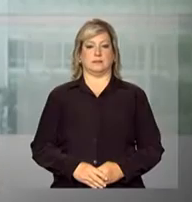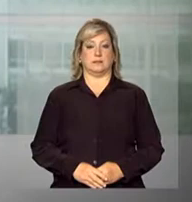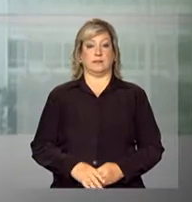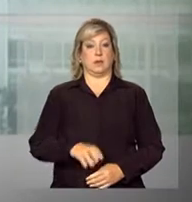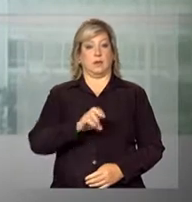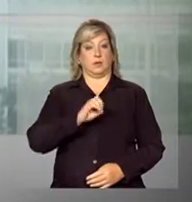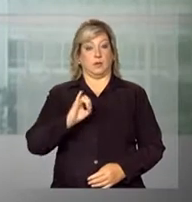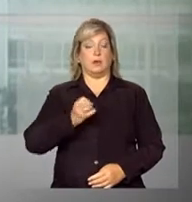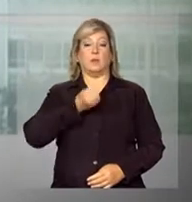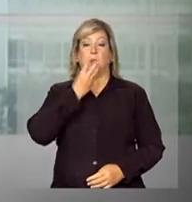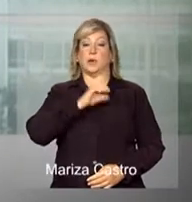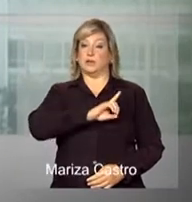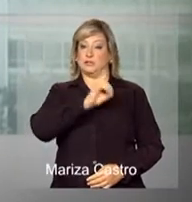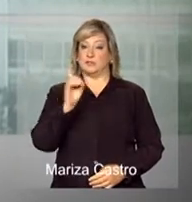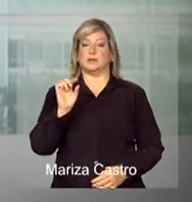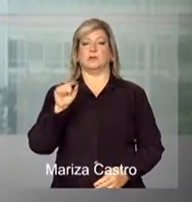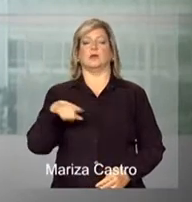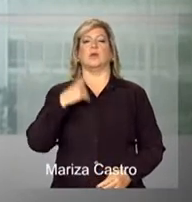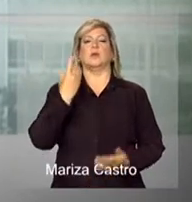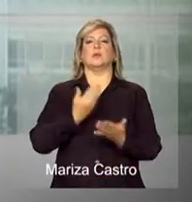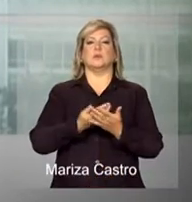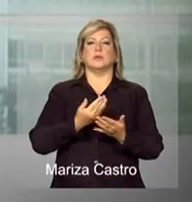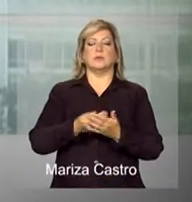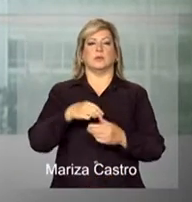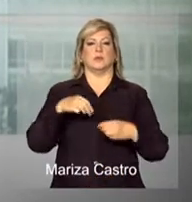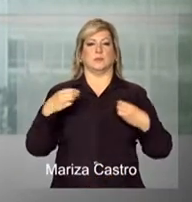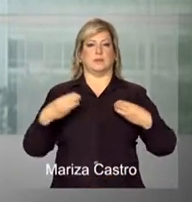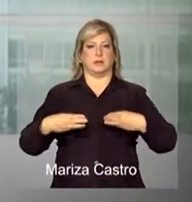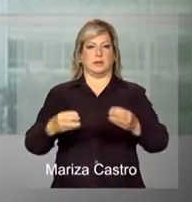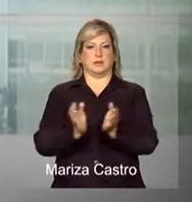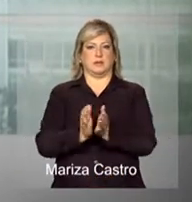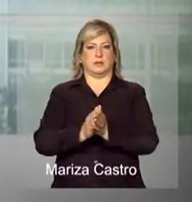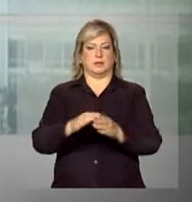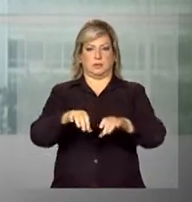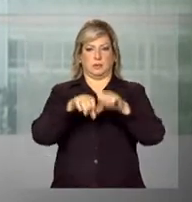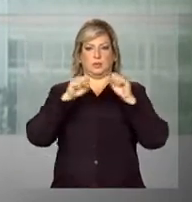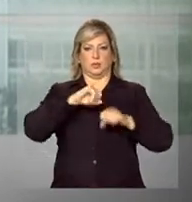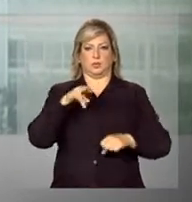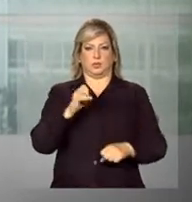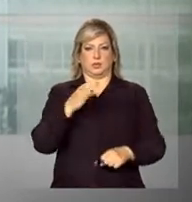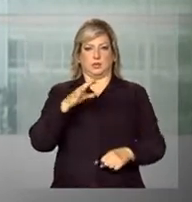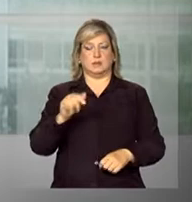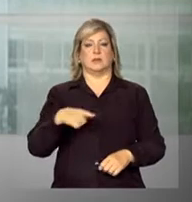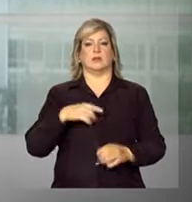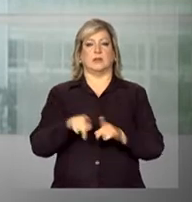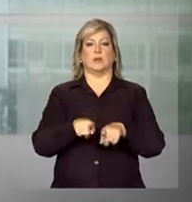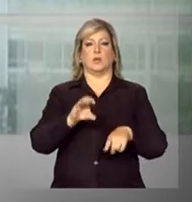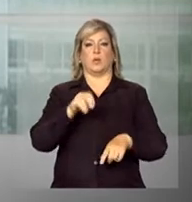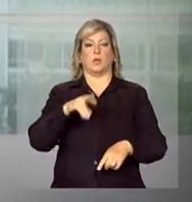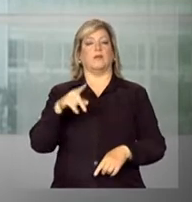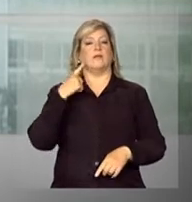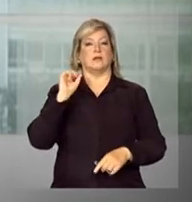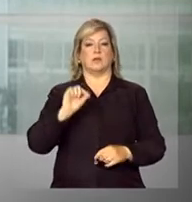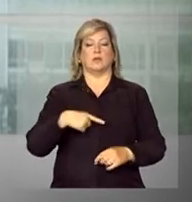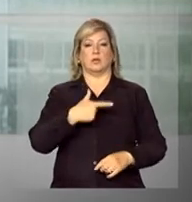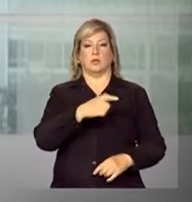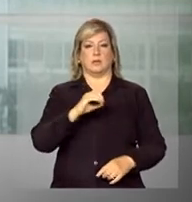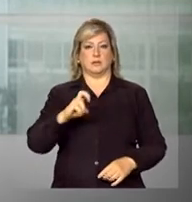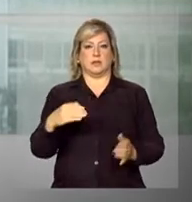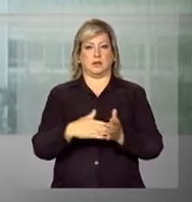Olá, bom dia. Um estudo do Ministério da Justiça e da ONU revela que entre 2005 e 2011,